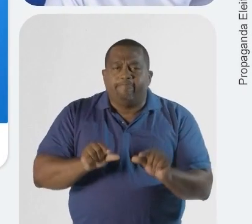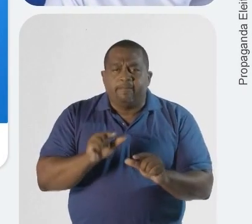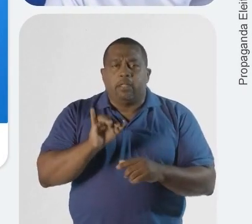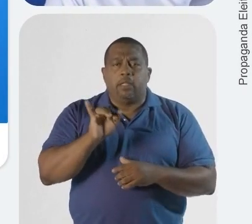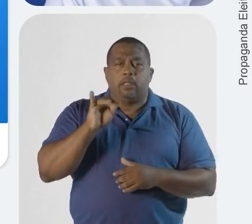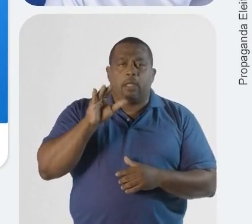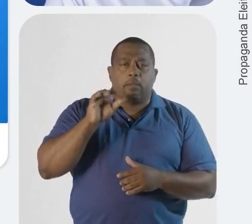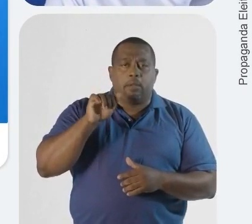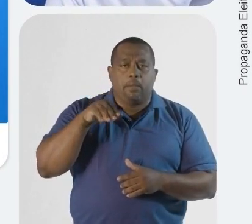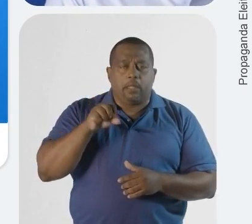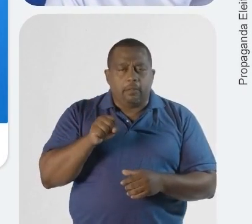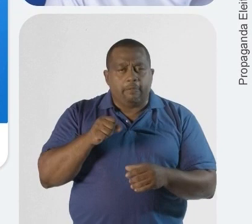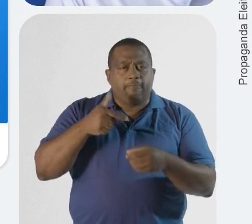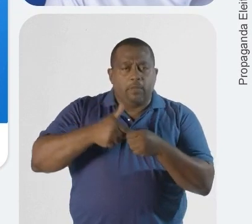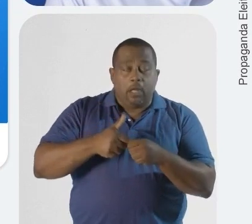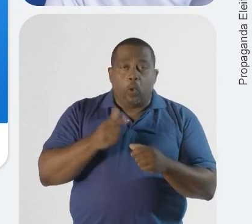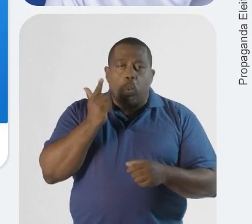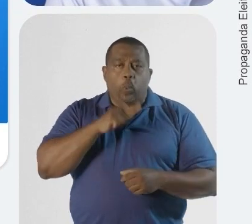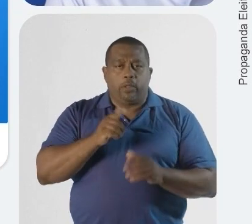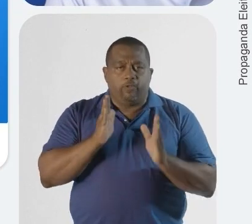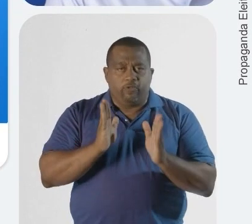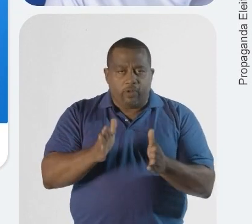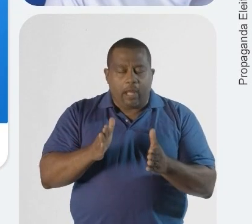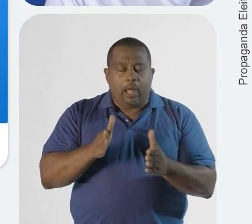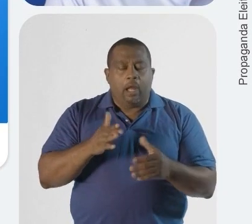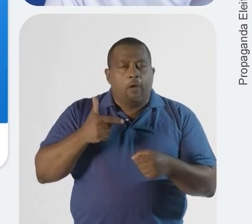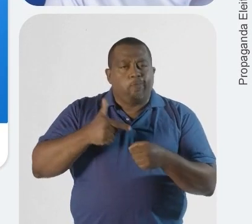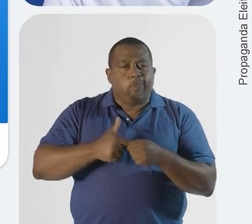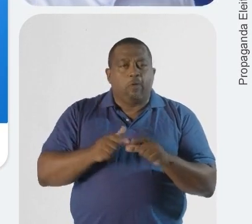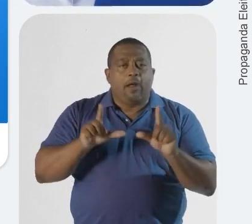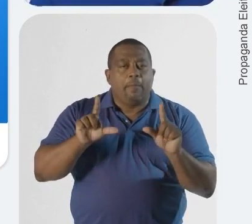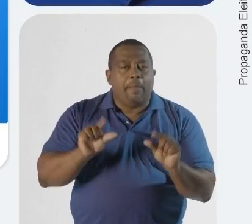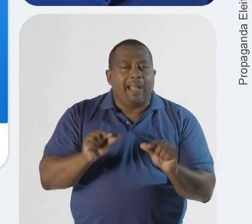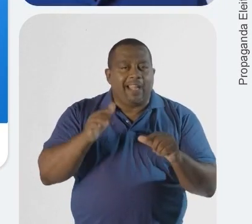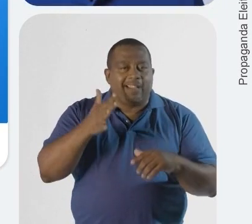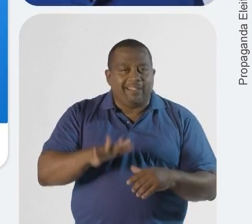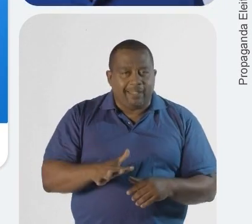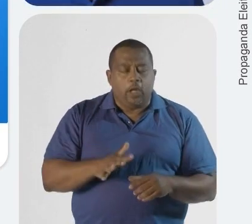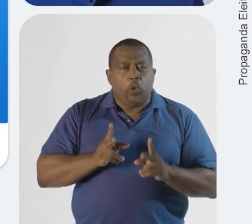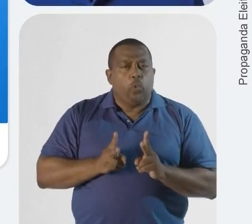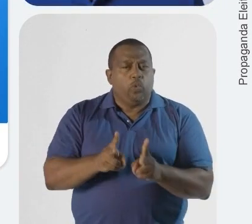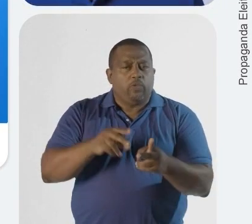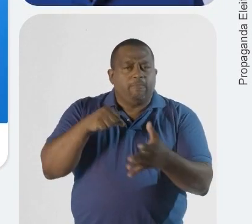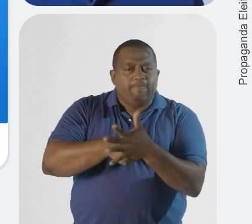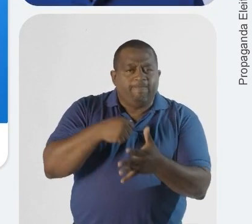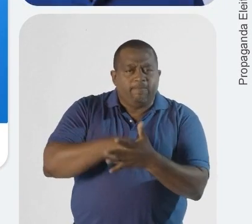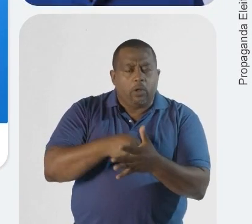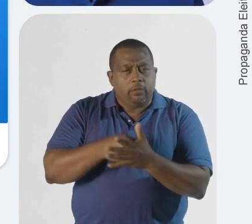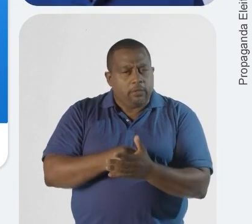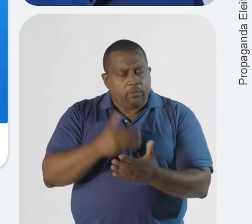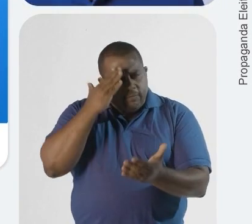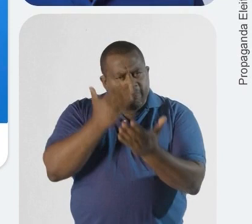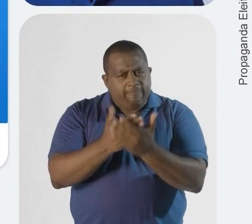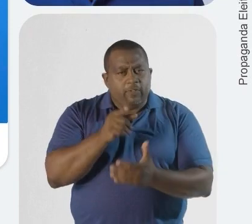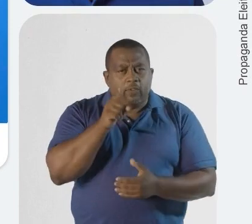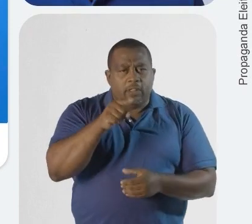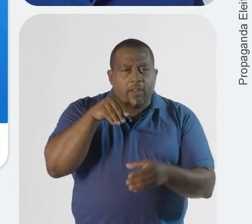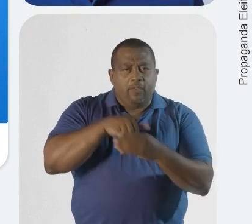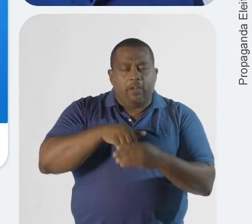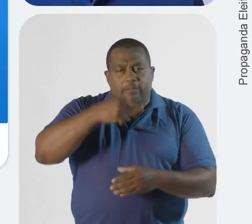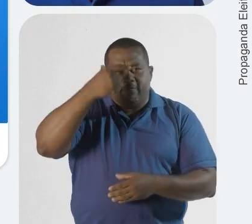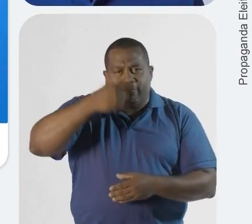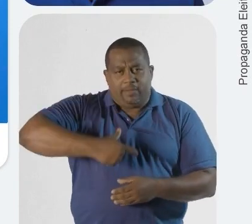muito pela redução do ICMS dos combustíveis. Já é realidade. E gasolina tá mais barata. Vamos seguir lutando e eu conto com você.